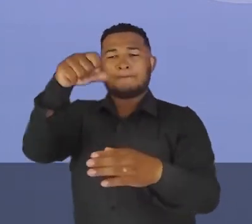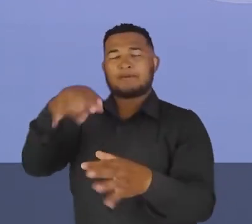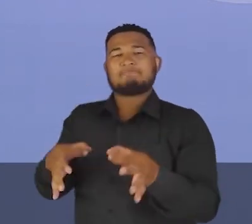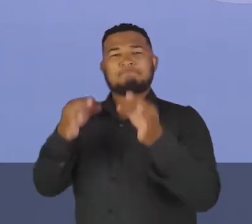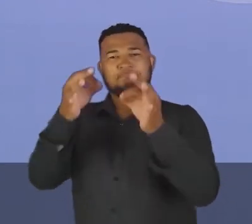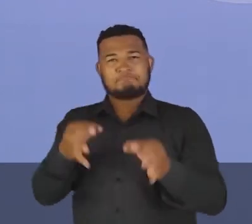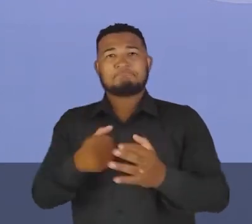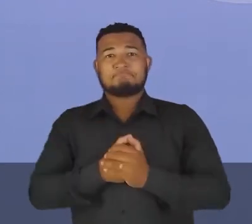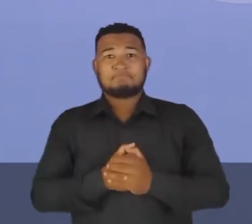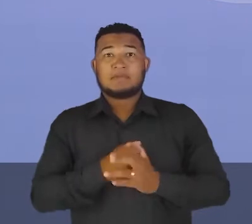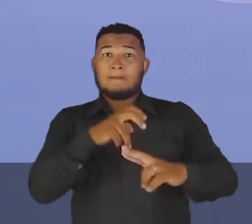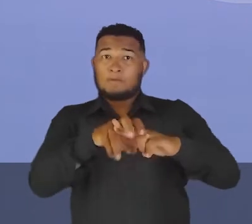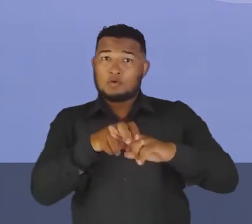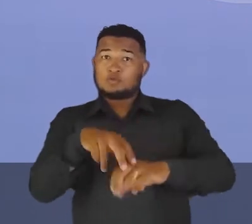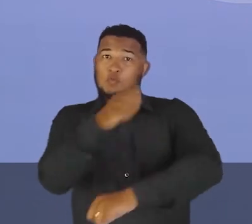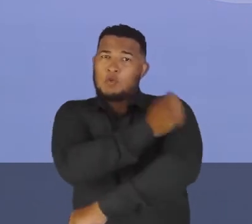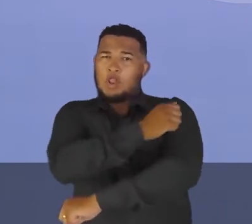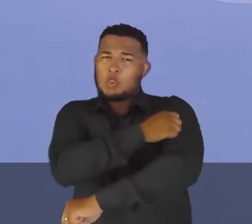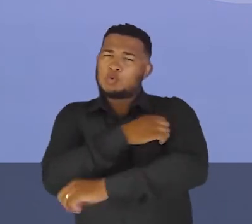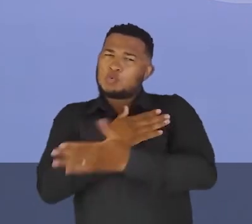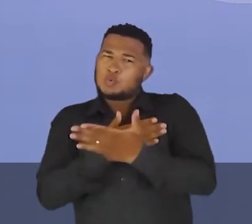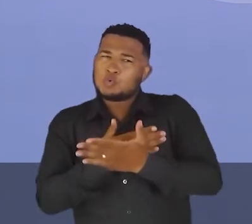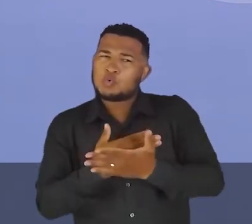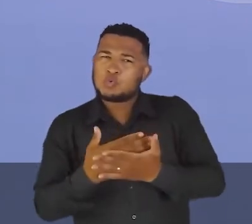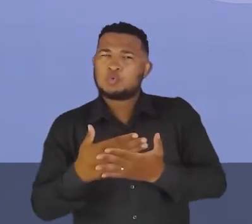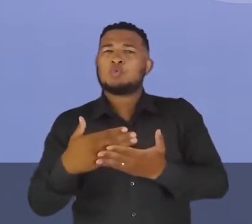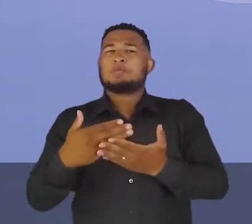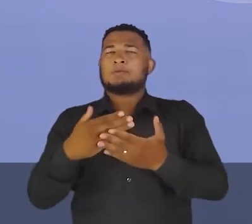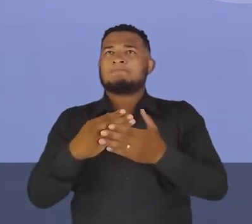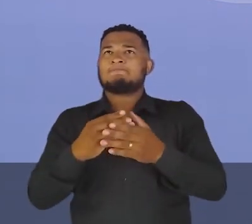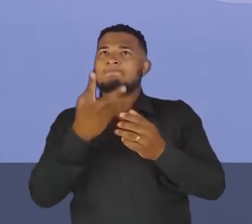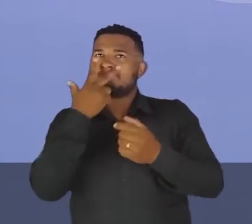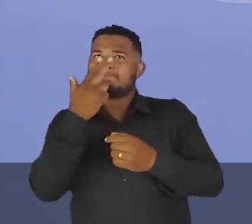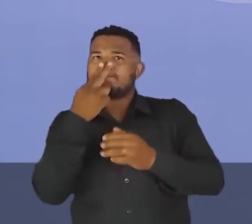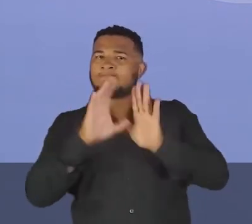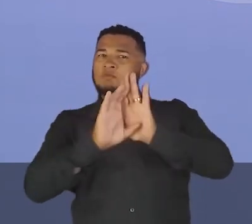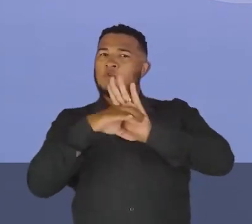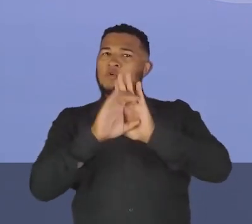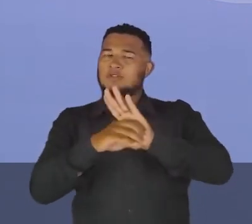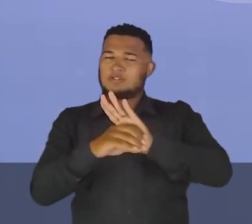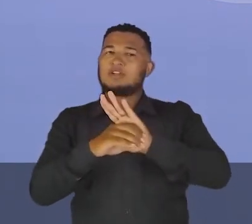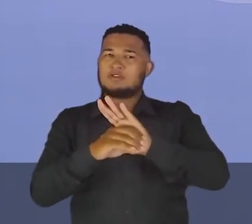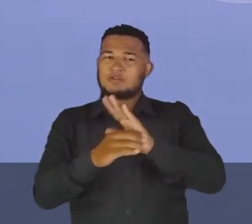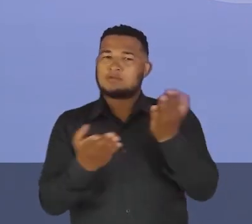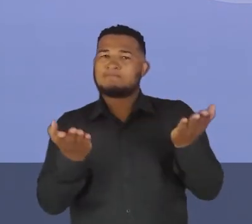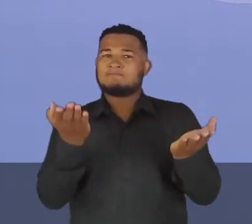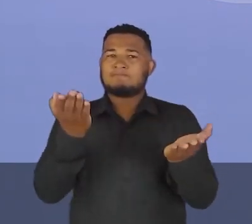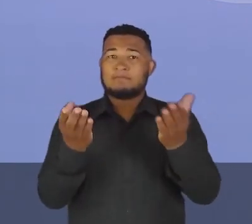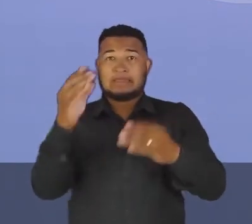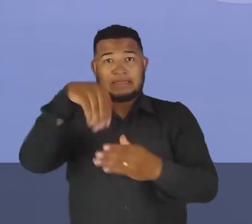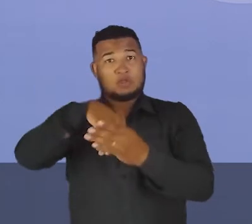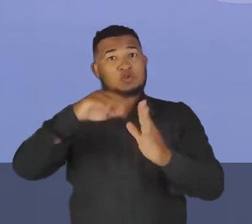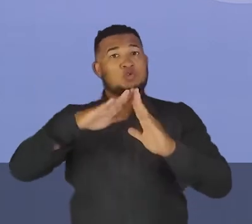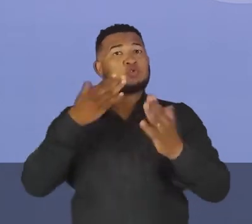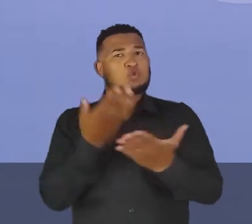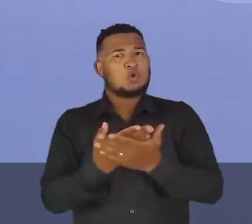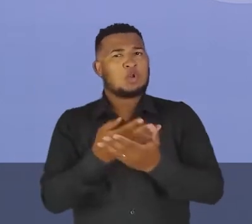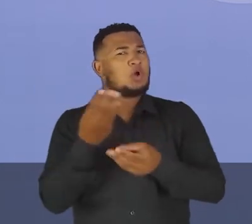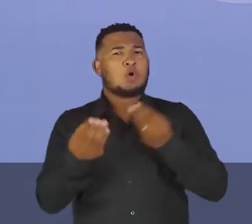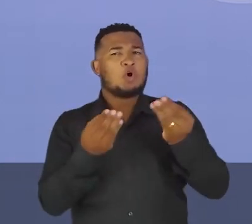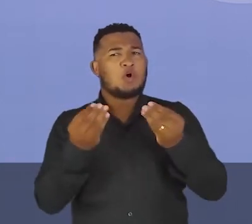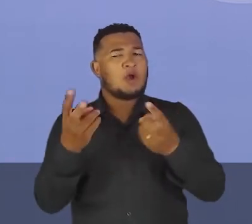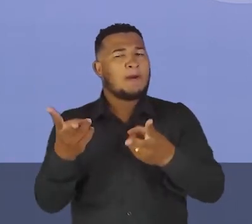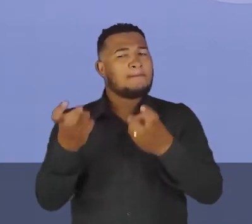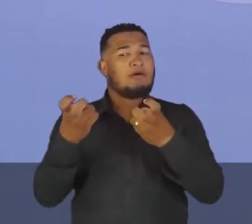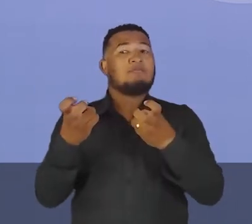Esses alunos, eles começaram a trabalhar a ideia de sustentabilidade dentro da escola, na partir de uma observação.